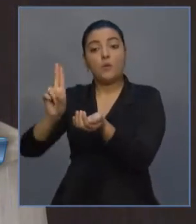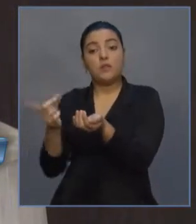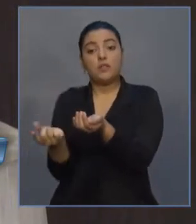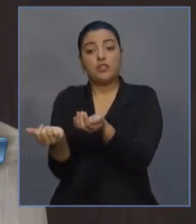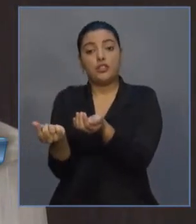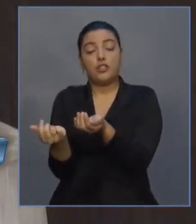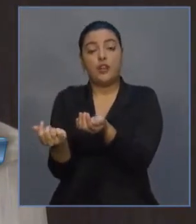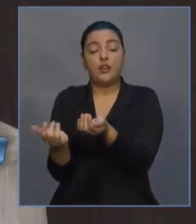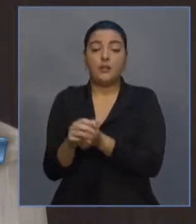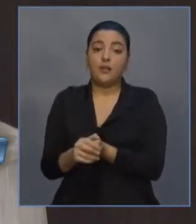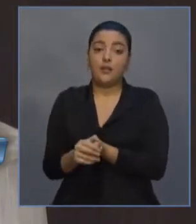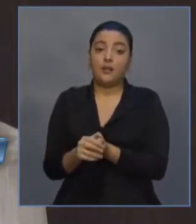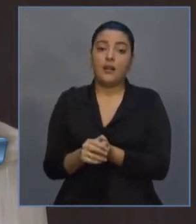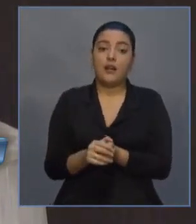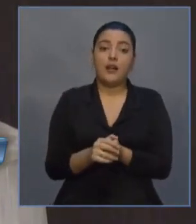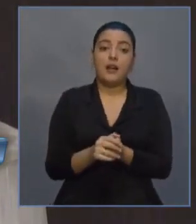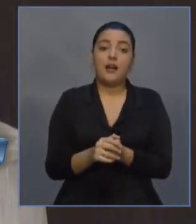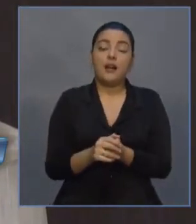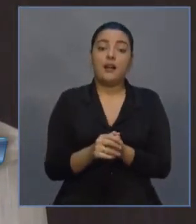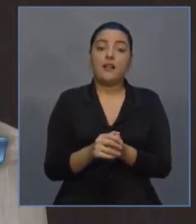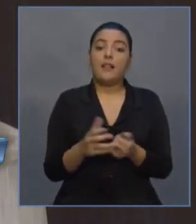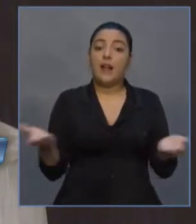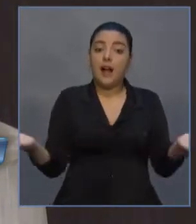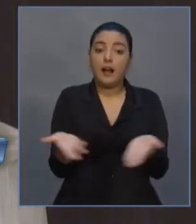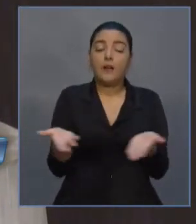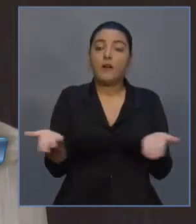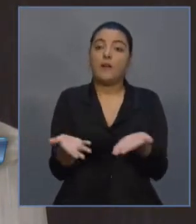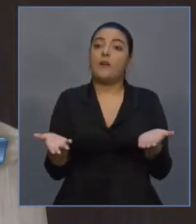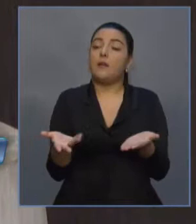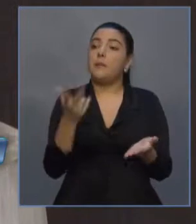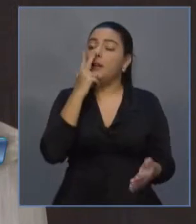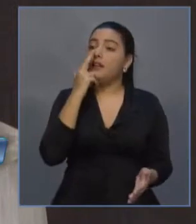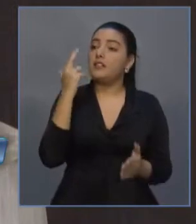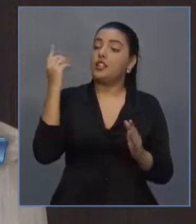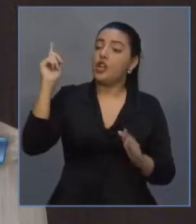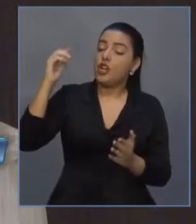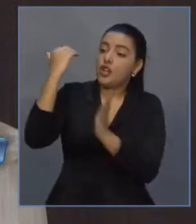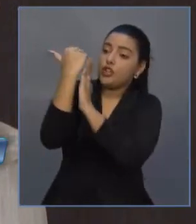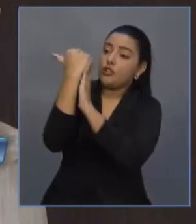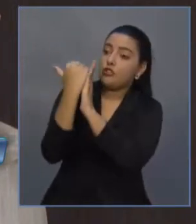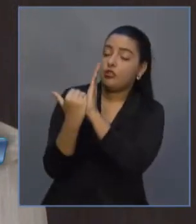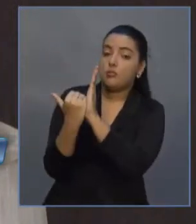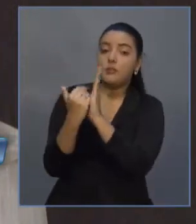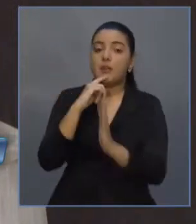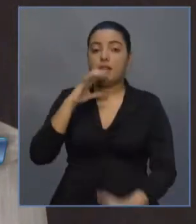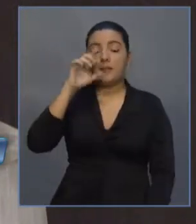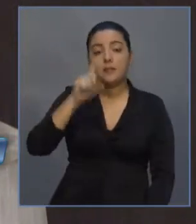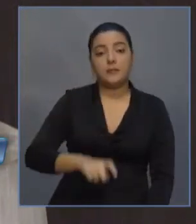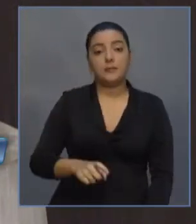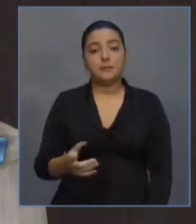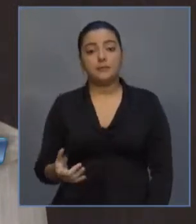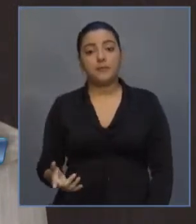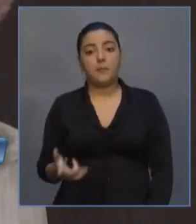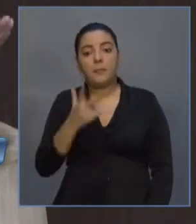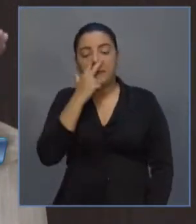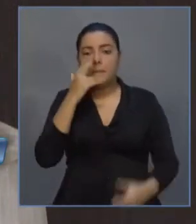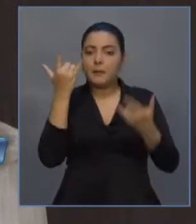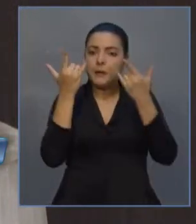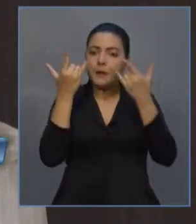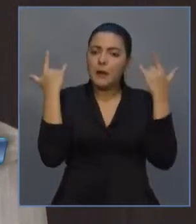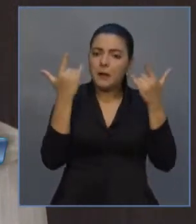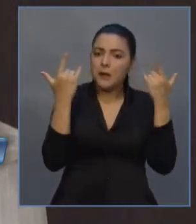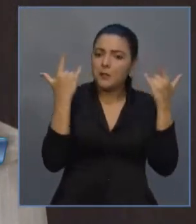via isenção fiscal, infraestrutura pública e, agora, subvenção econômica. Ou seja, é um capitalismo à prova de risco e anticoncorrencial.